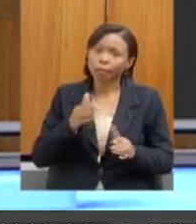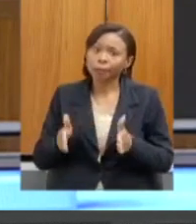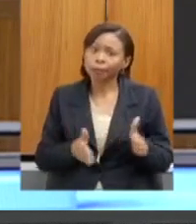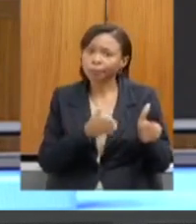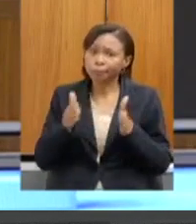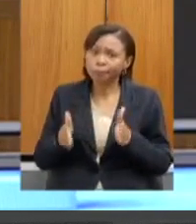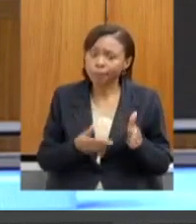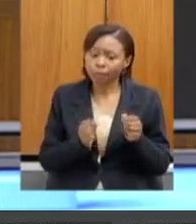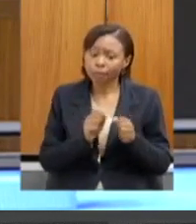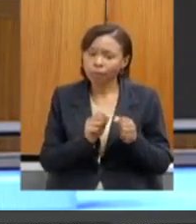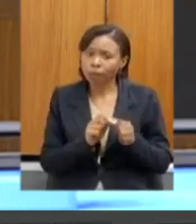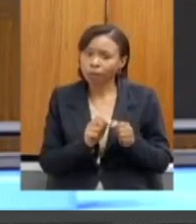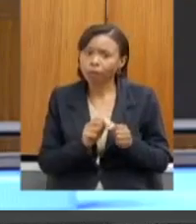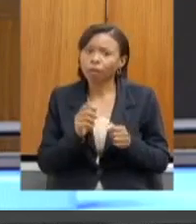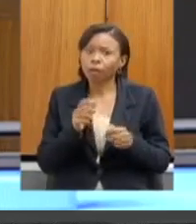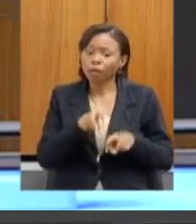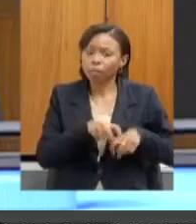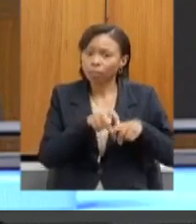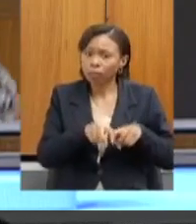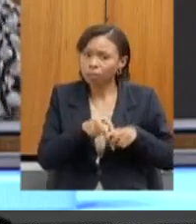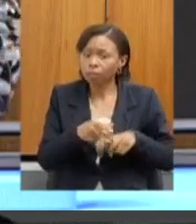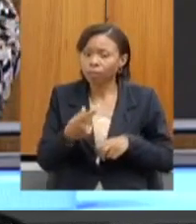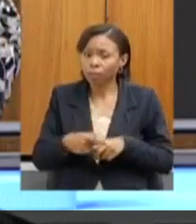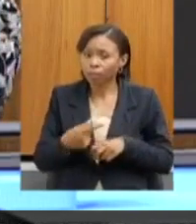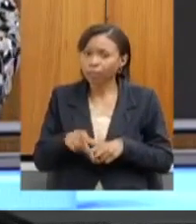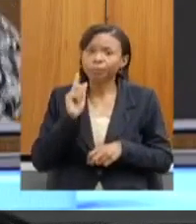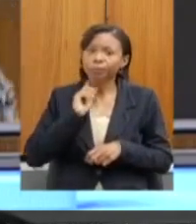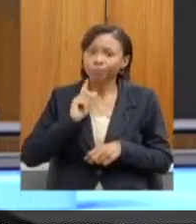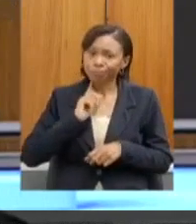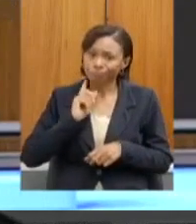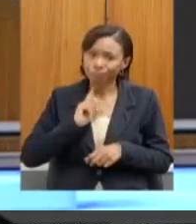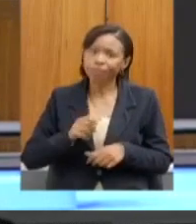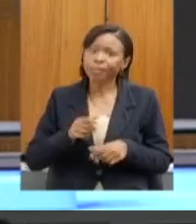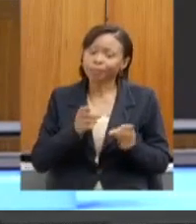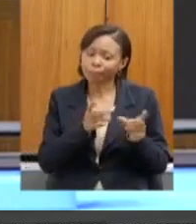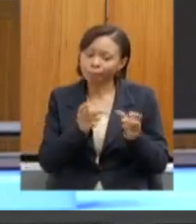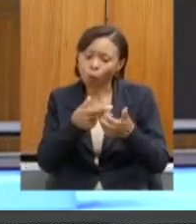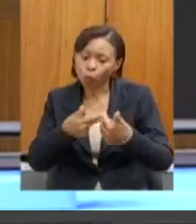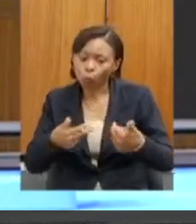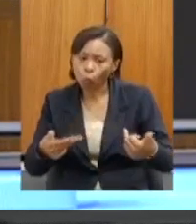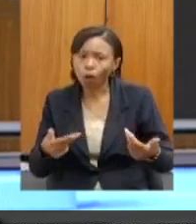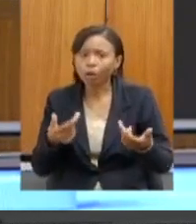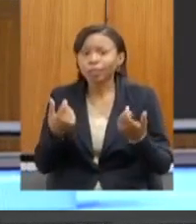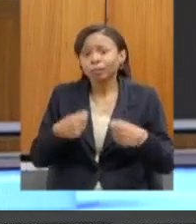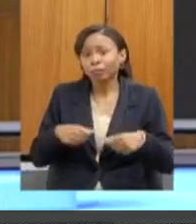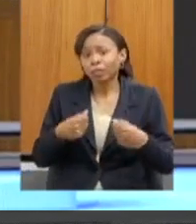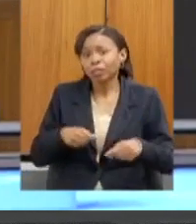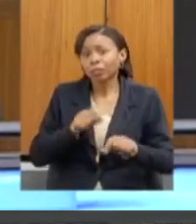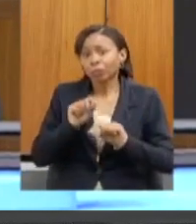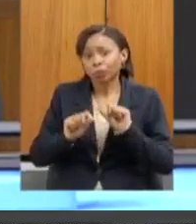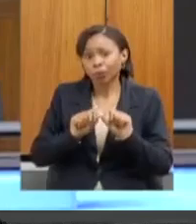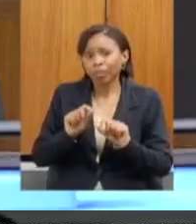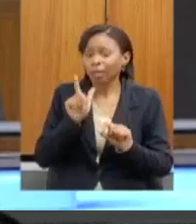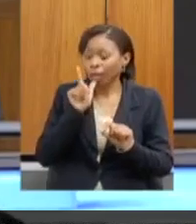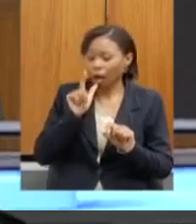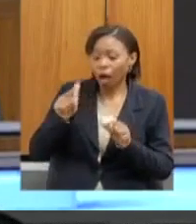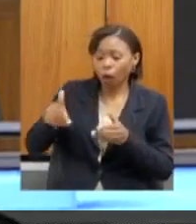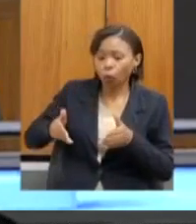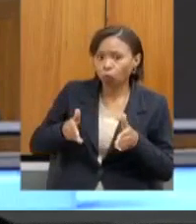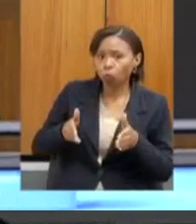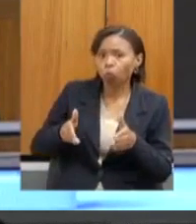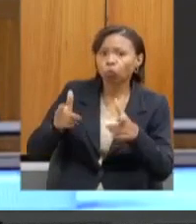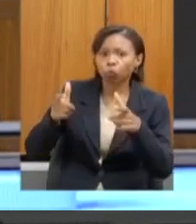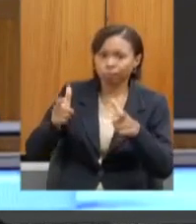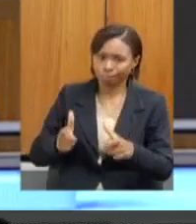Estado, o abastecimento das nossas cidades, depende da perenização dos nossos corpos d'água. Bem, e